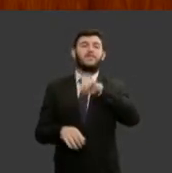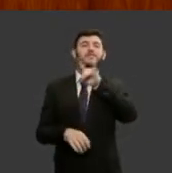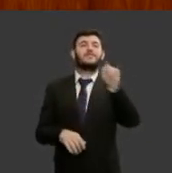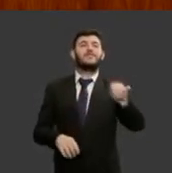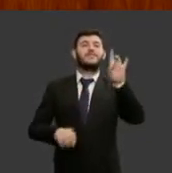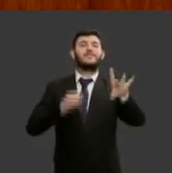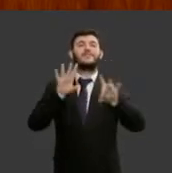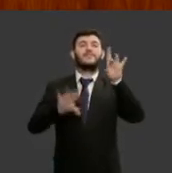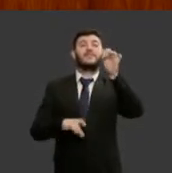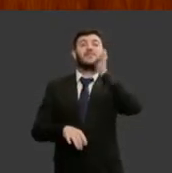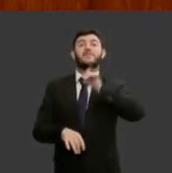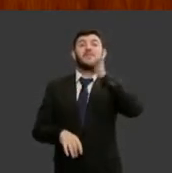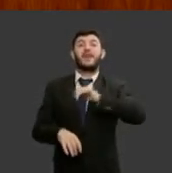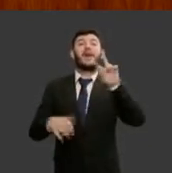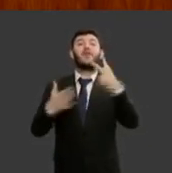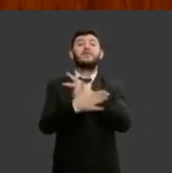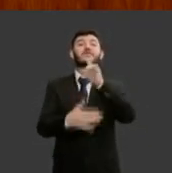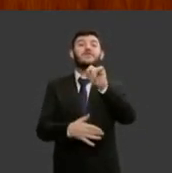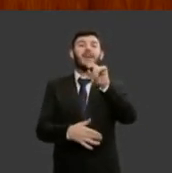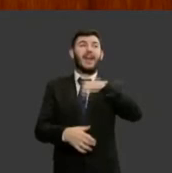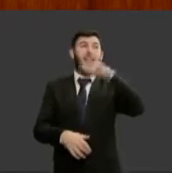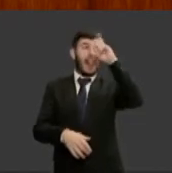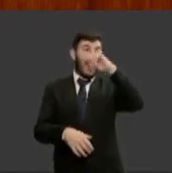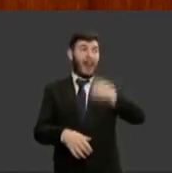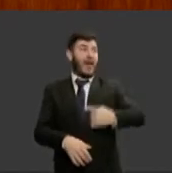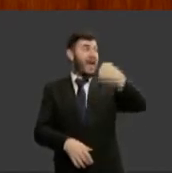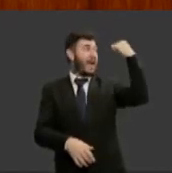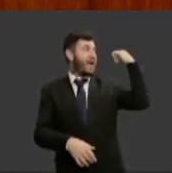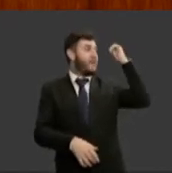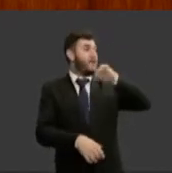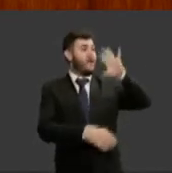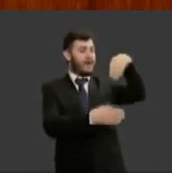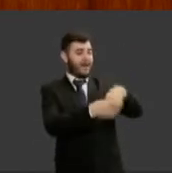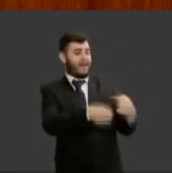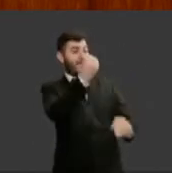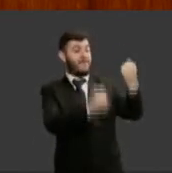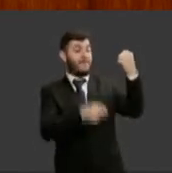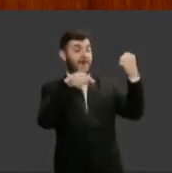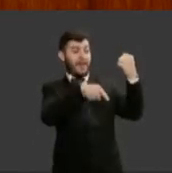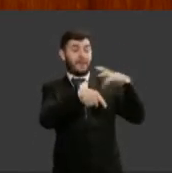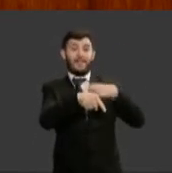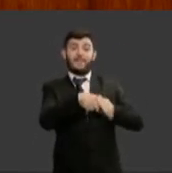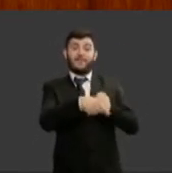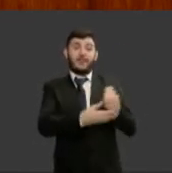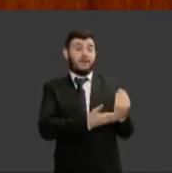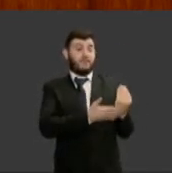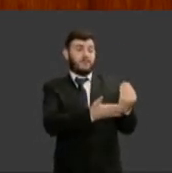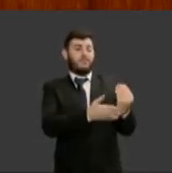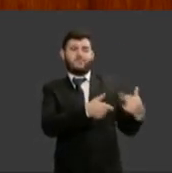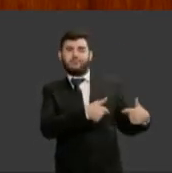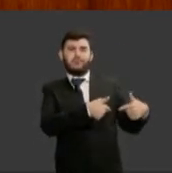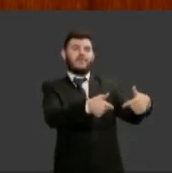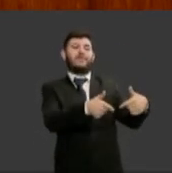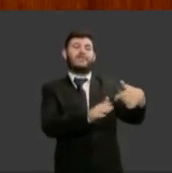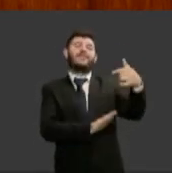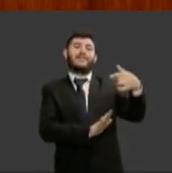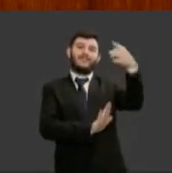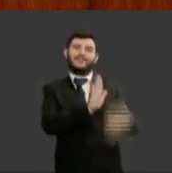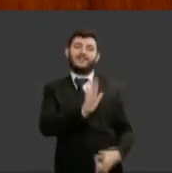que deram suas vidas na defesa dos seus direitos e em 1975 o decreto da ONU